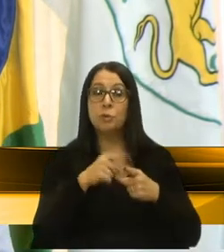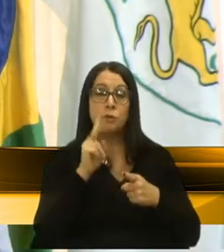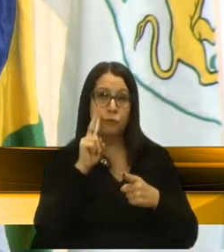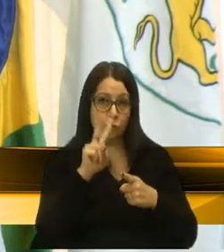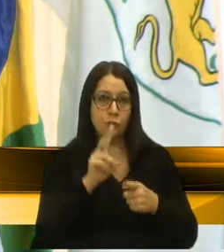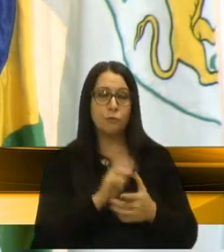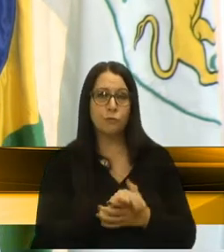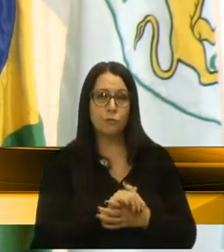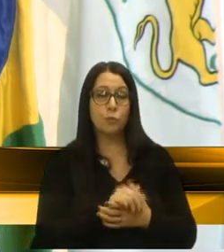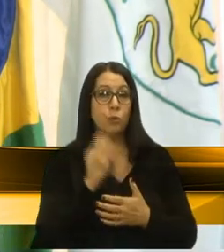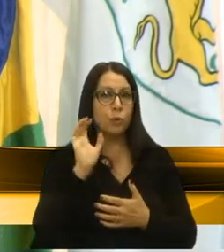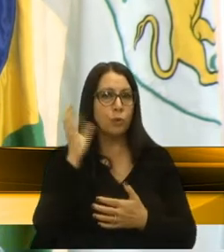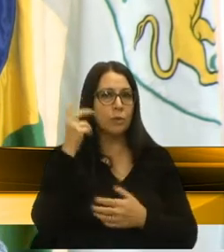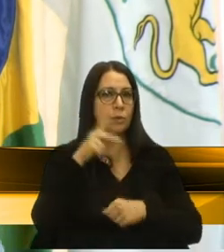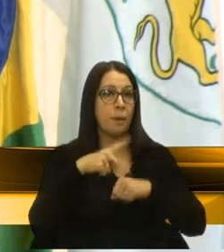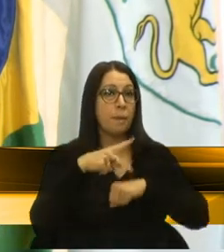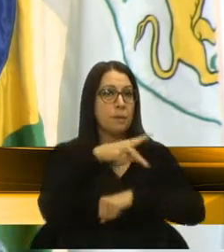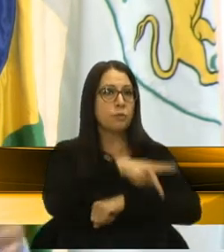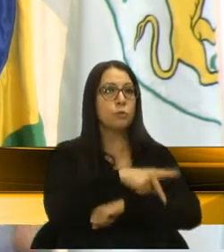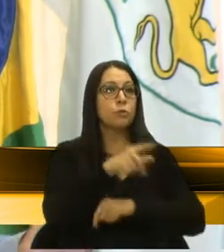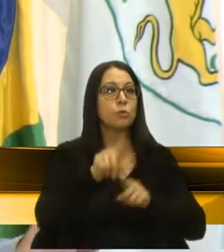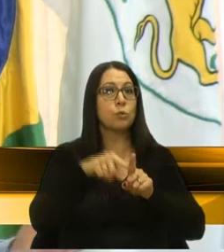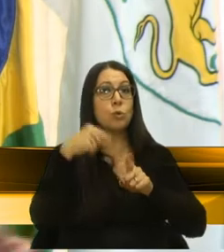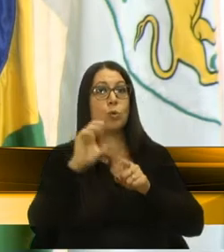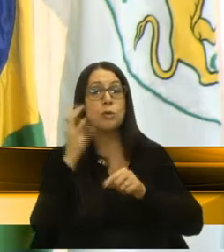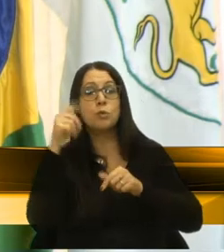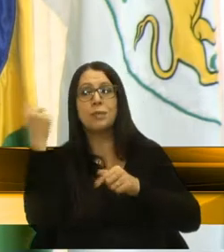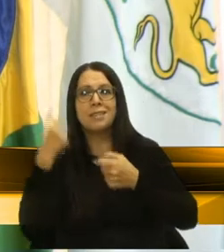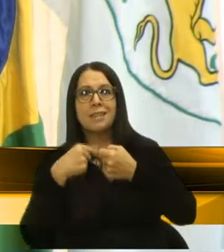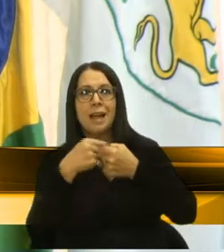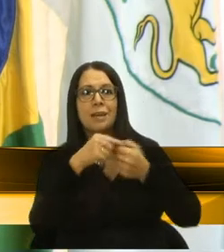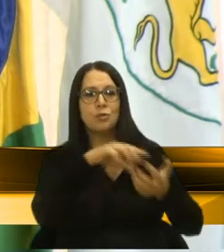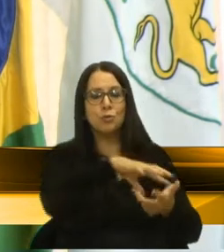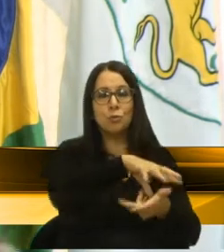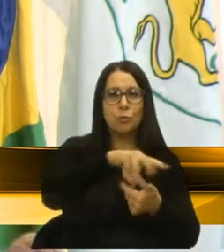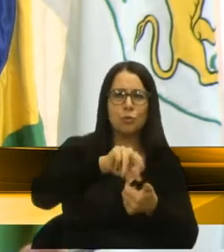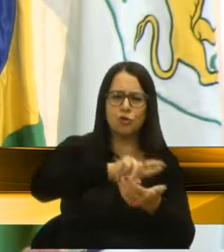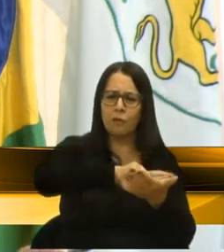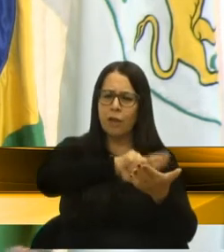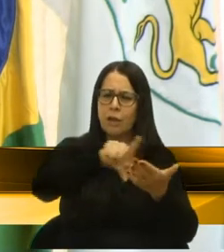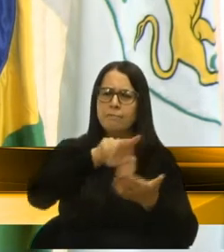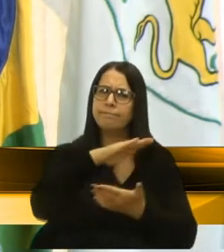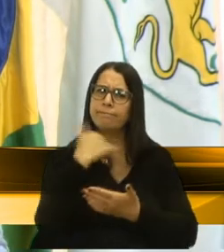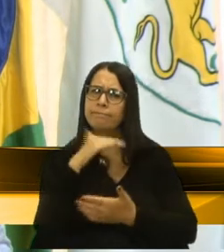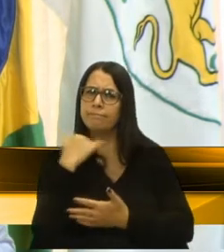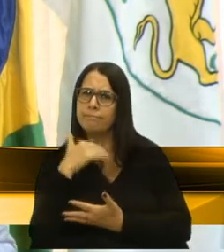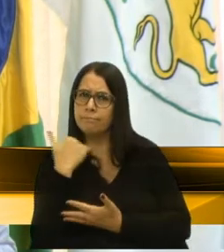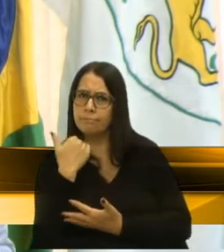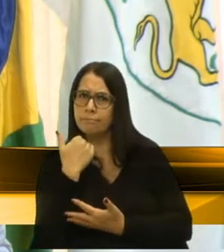o aconteceu em Passo Fundo, o acontece em outras cidades do mundo, onde tiveram diversas mortes, inclusive.